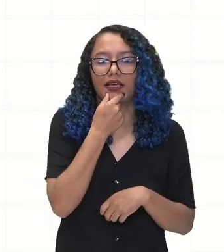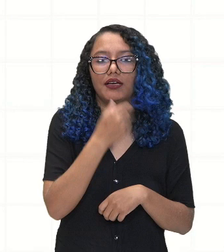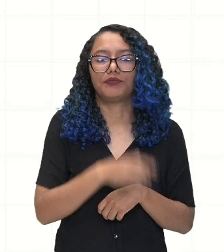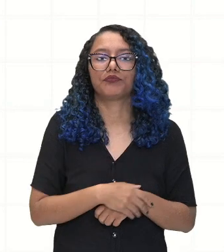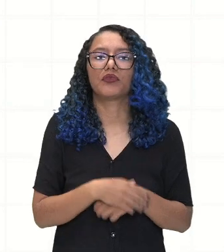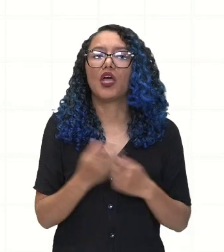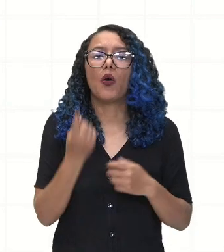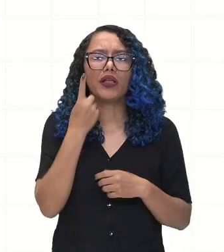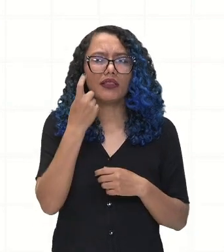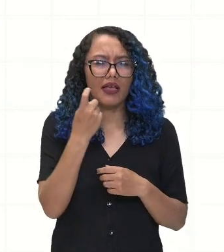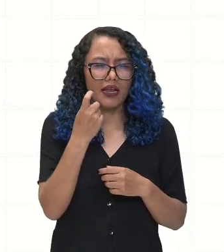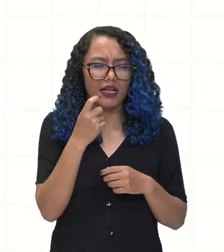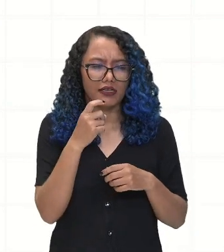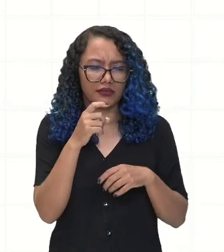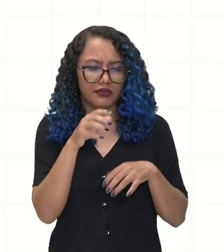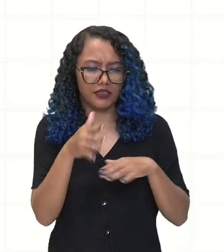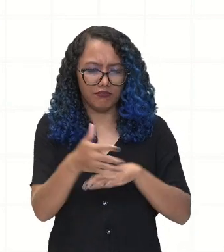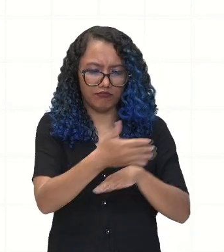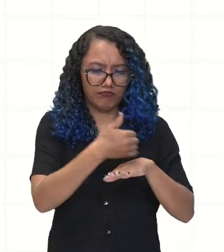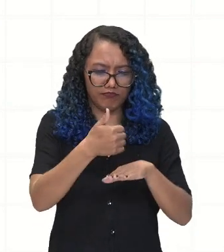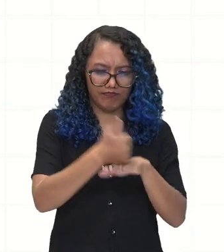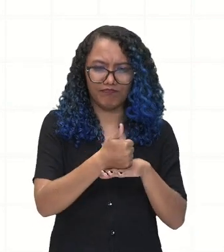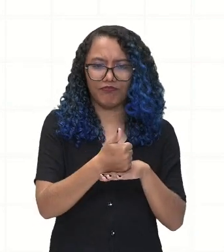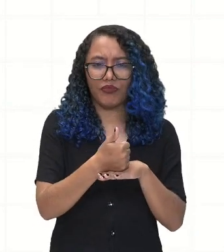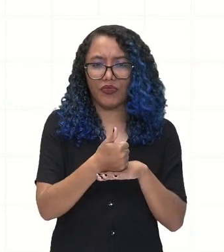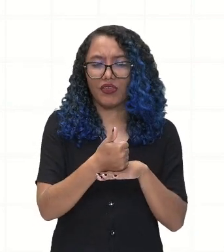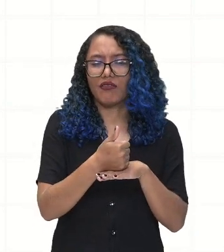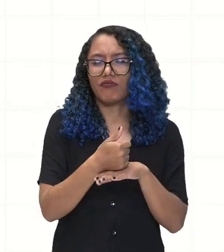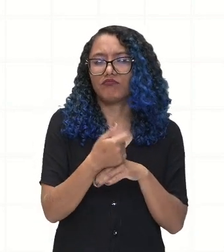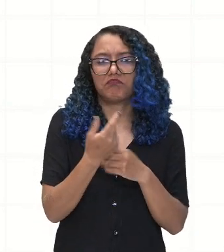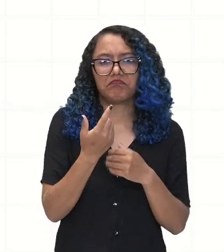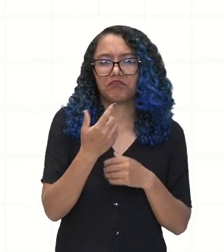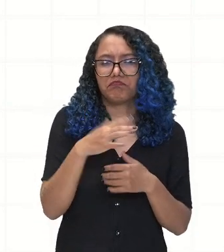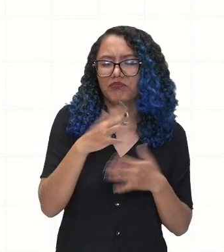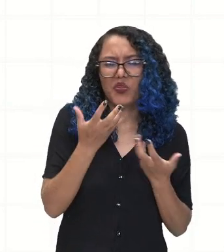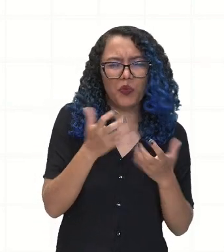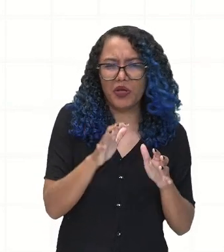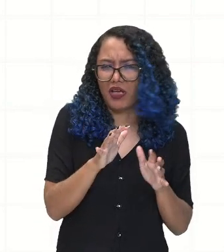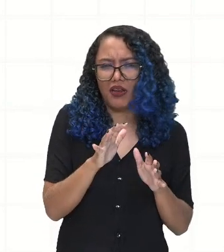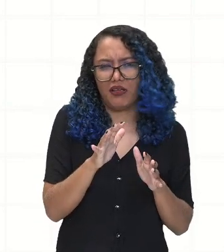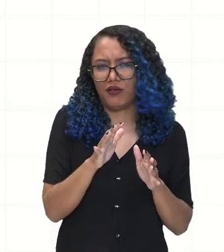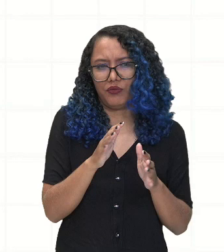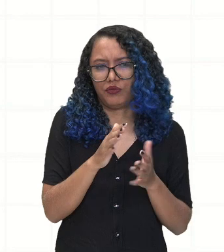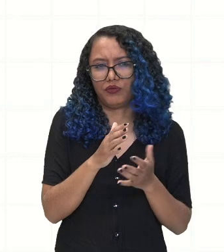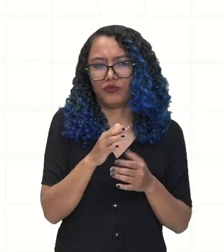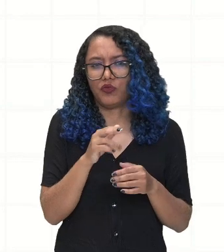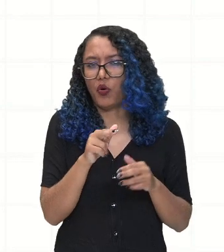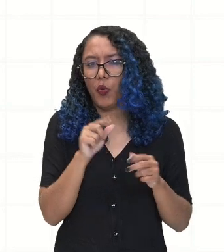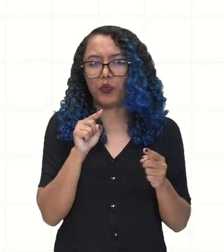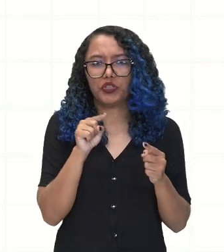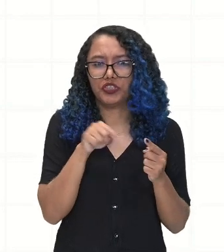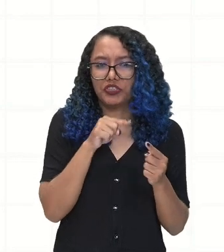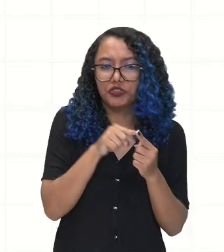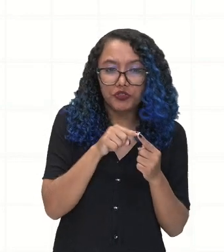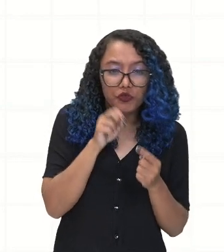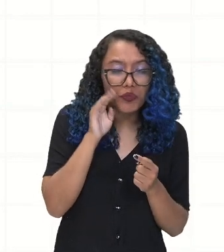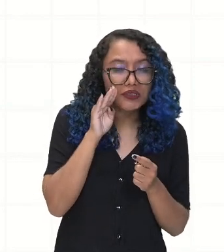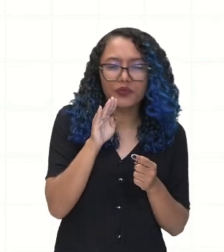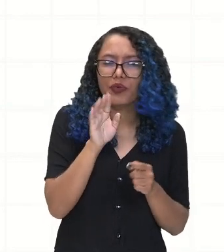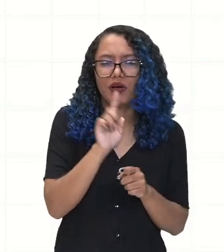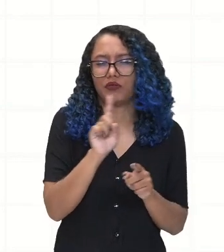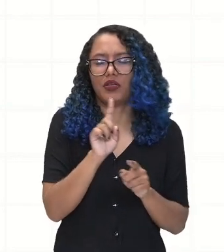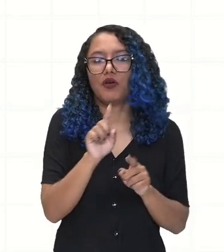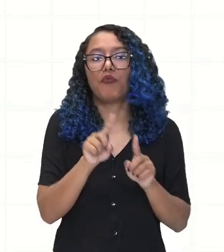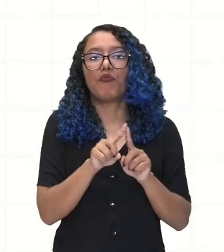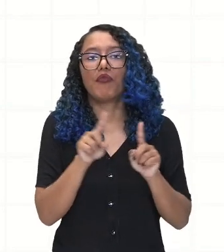em colonizar a região que hoje nós conhecemos como América do Norte. Na nossa próxima imagem, vamos